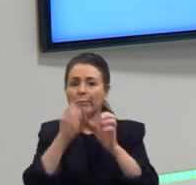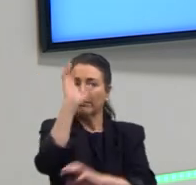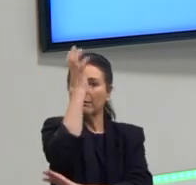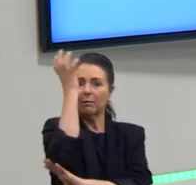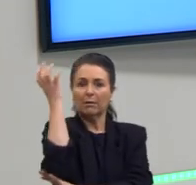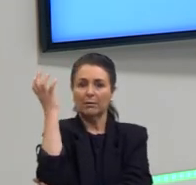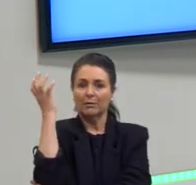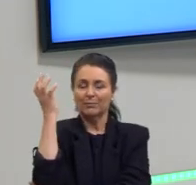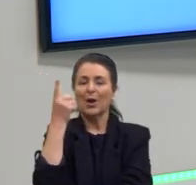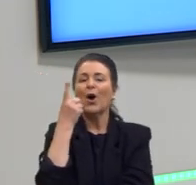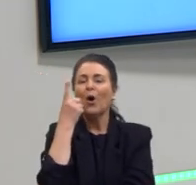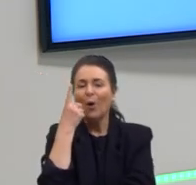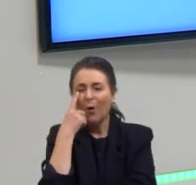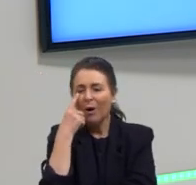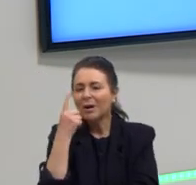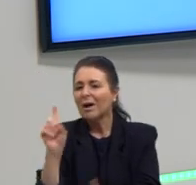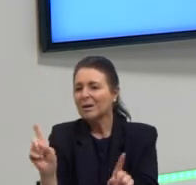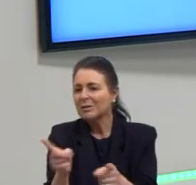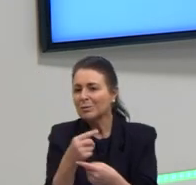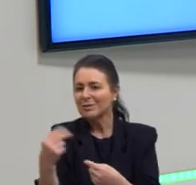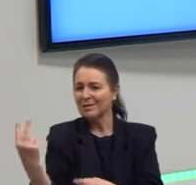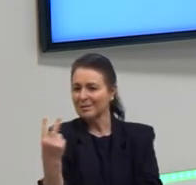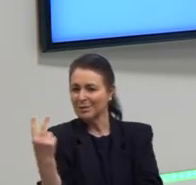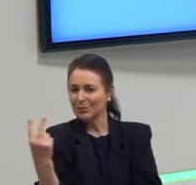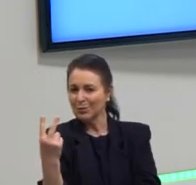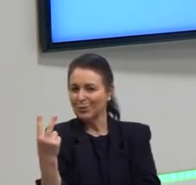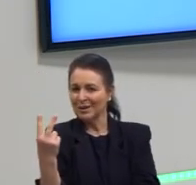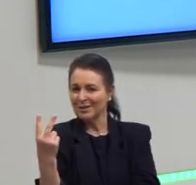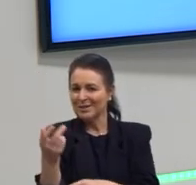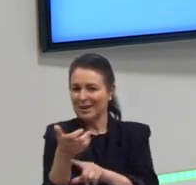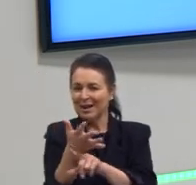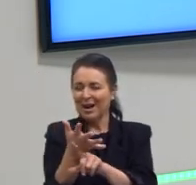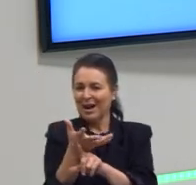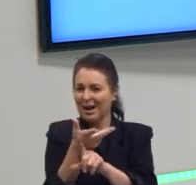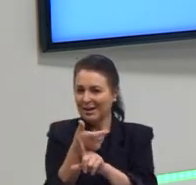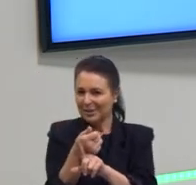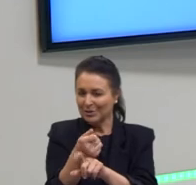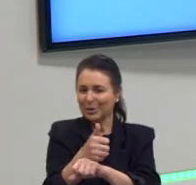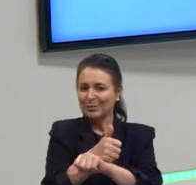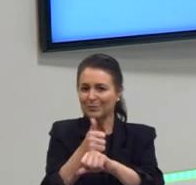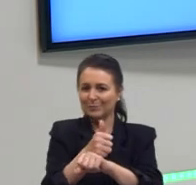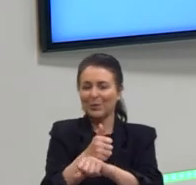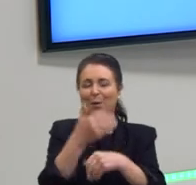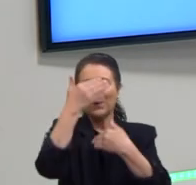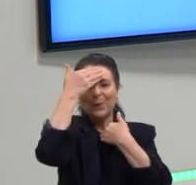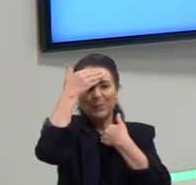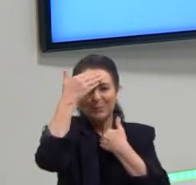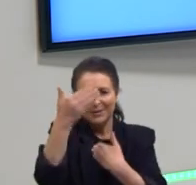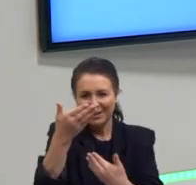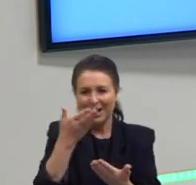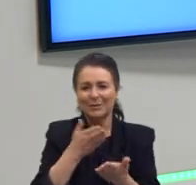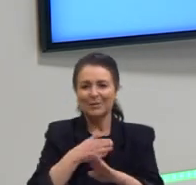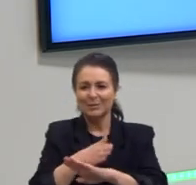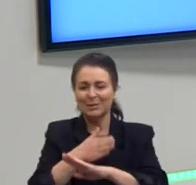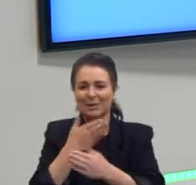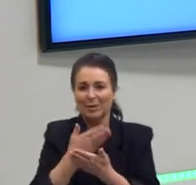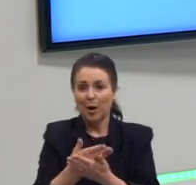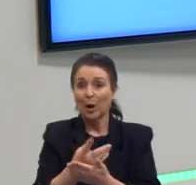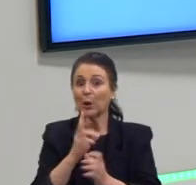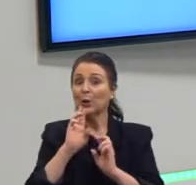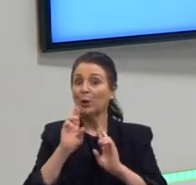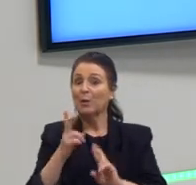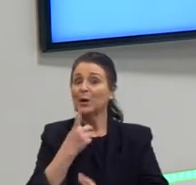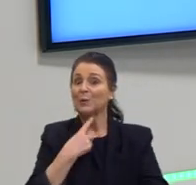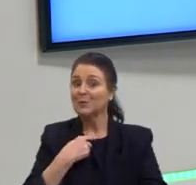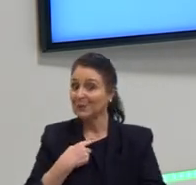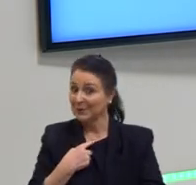Dei uma pesquisadinha nessas músicas, tá, pessoal? Quero agradecer vocês, então, pela audiência. Espero que vocês tenham gostado da aula de hoje